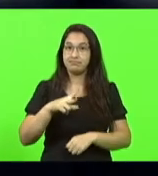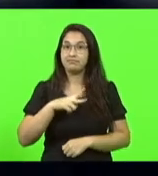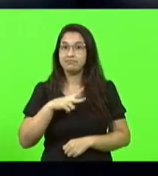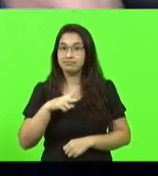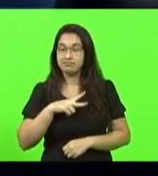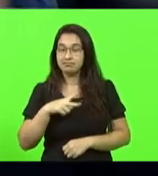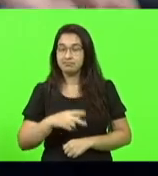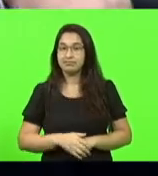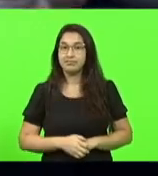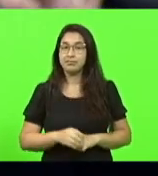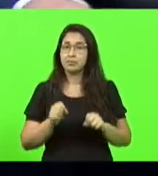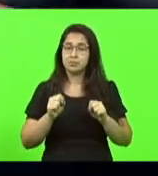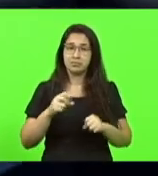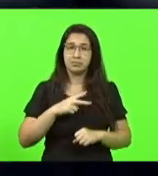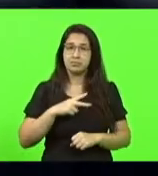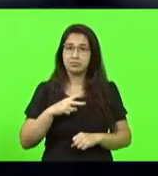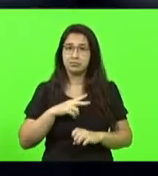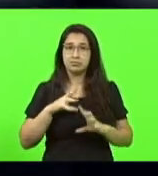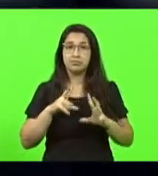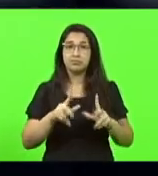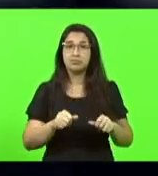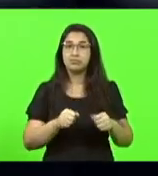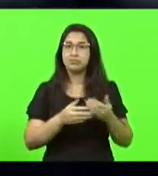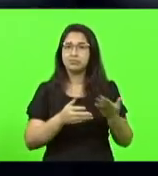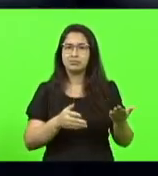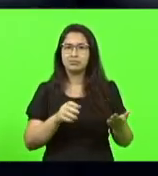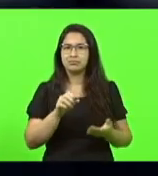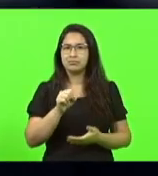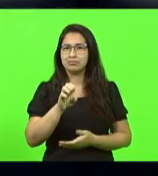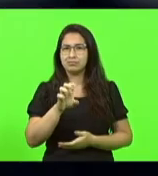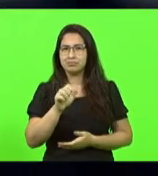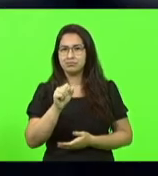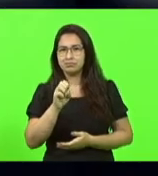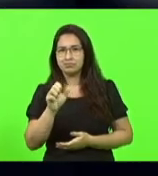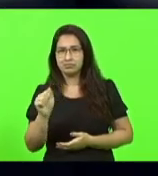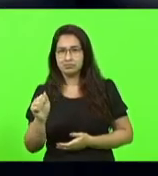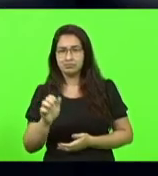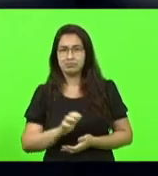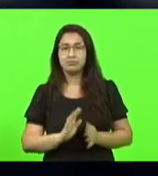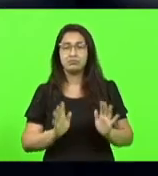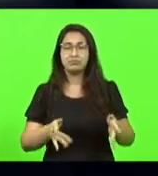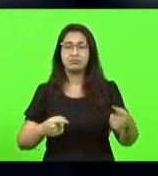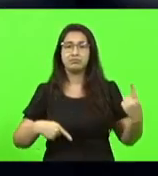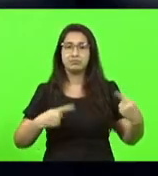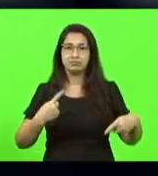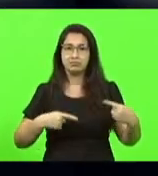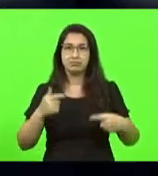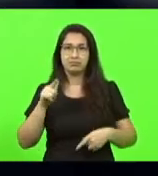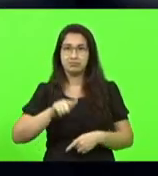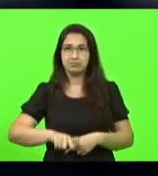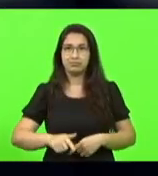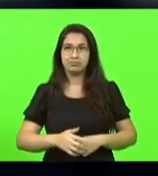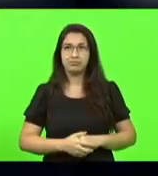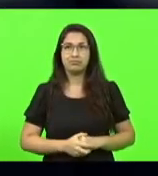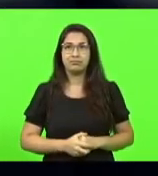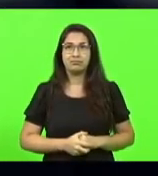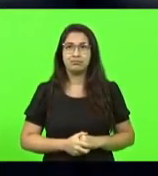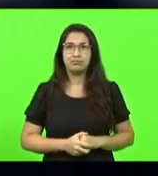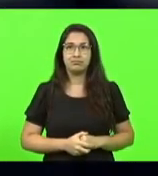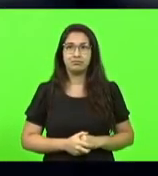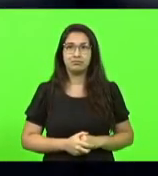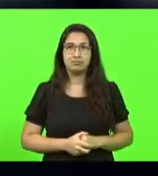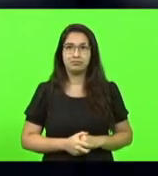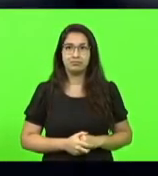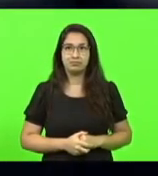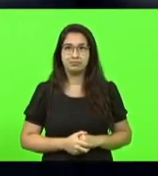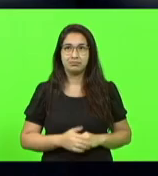quando ele podia ter privatizado todo o César. É isso que a gente está dizendo aqui. Já estamos discutindo a matéria de novo, deputado. Não, deputado. Estou encaminhando o voto não por isso.